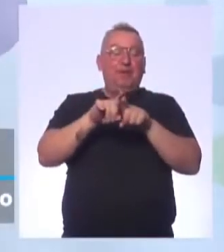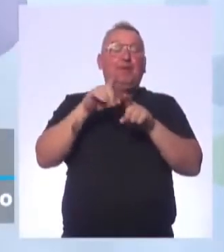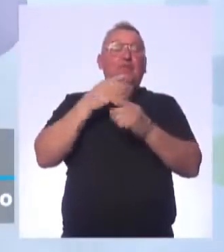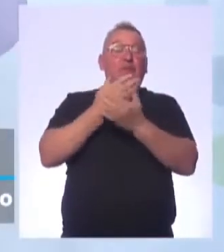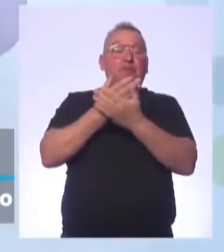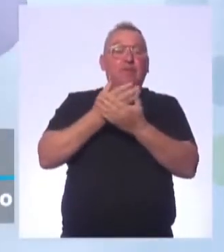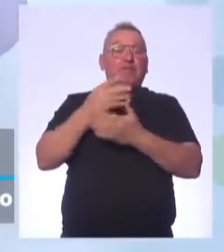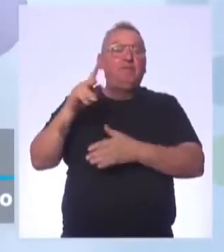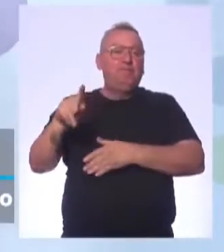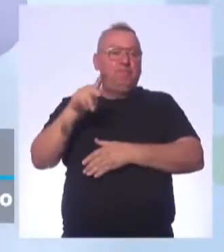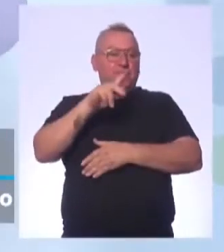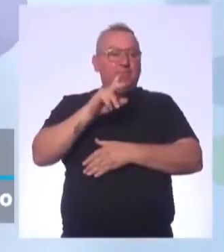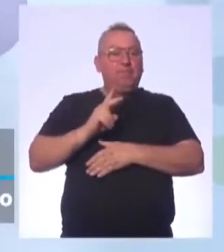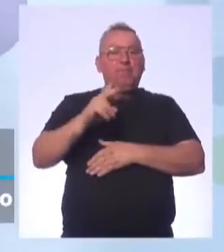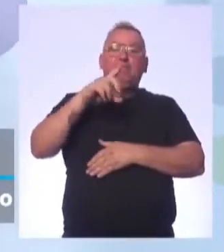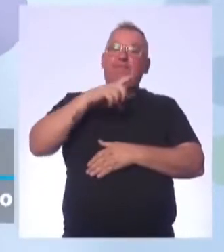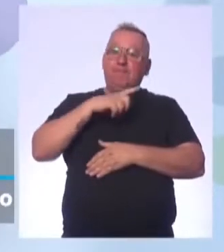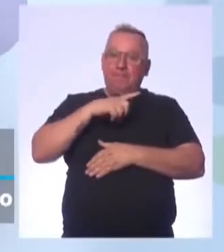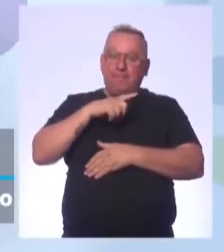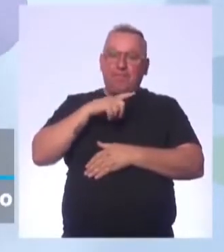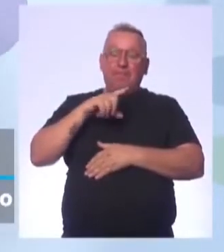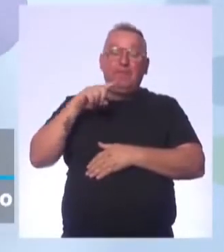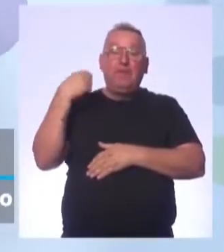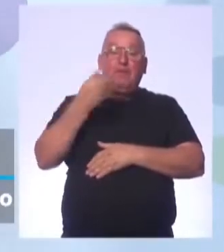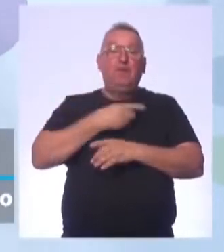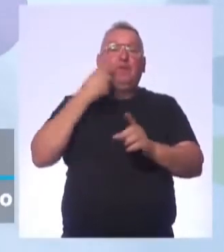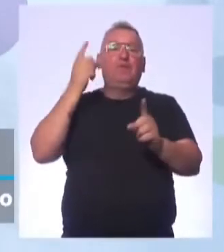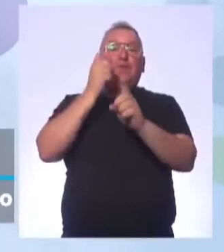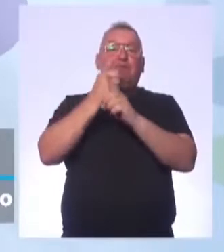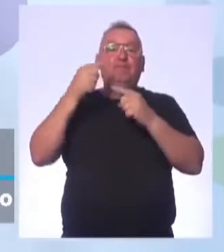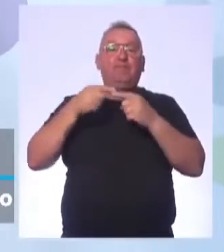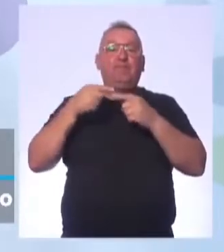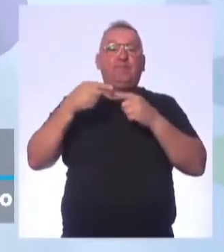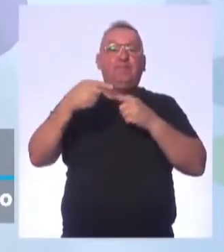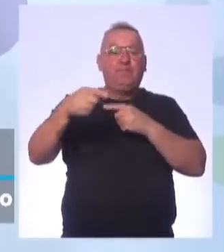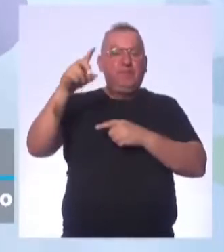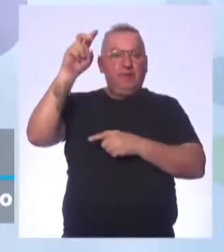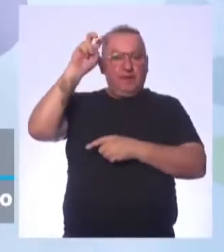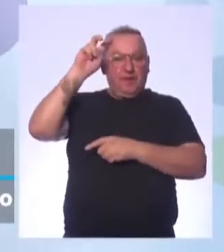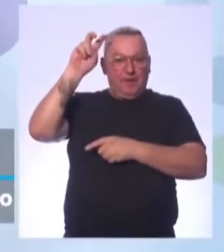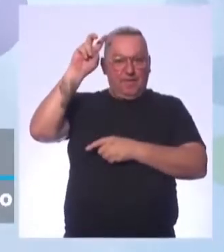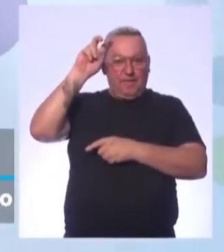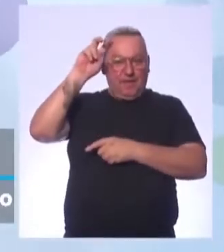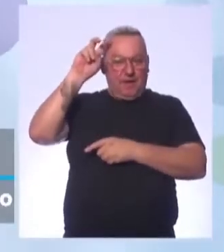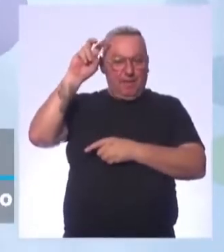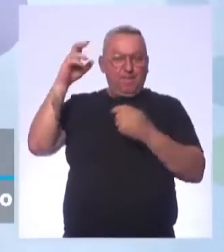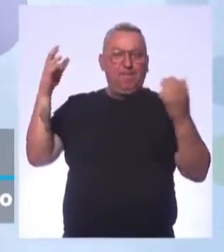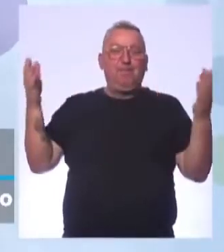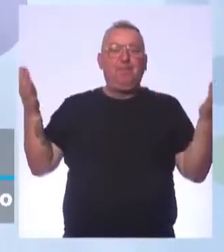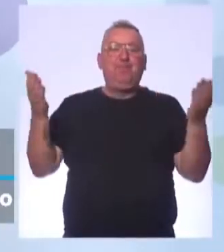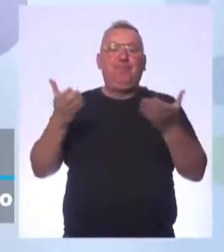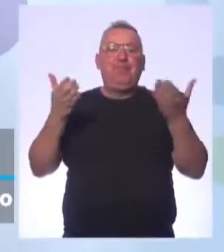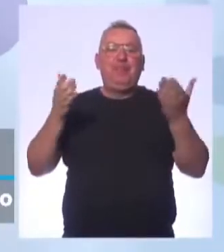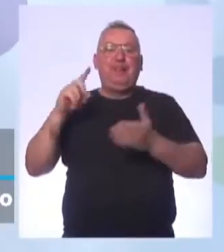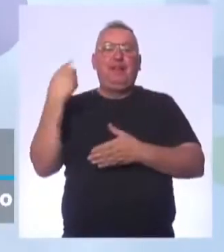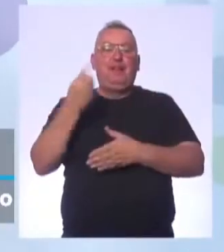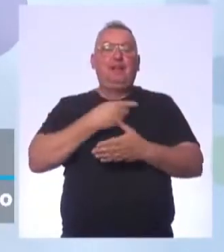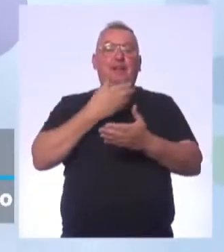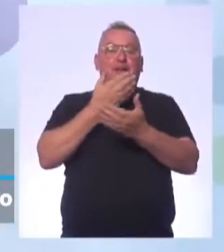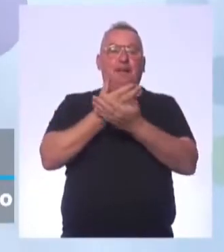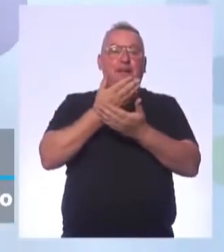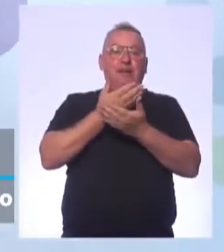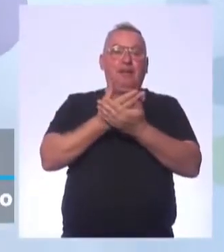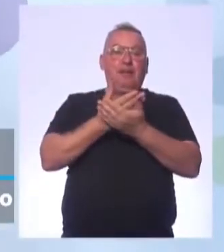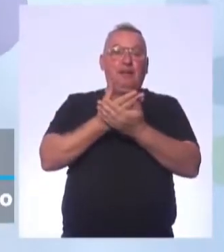professores, que sempre estão aí nesse nosso encontro semanal de quinta-feira. E hoje, para a nossa aula